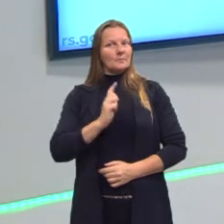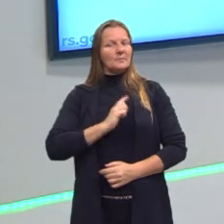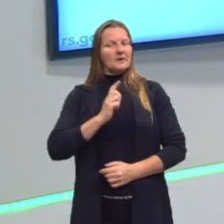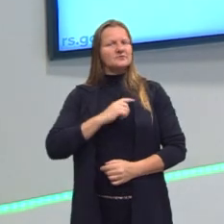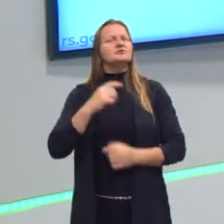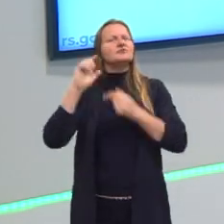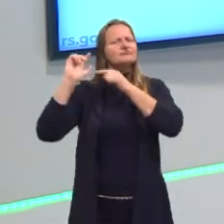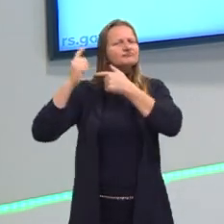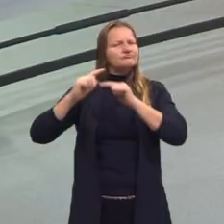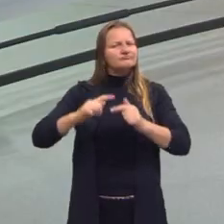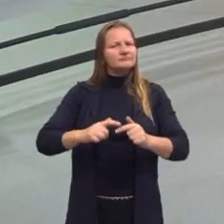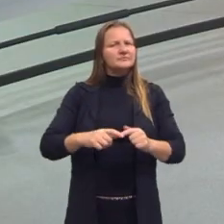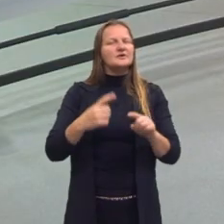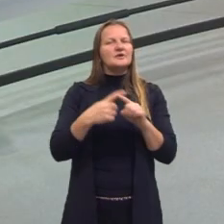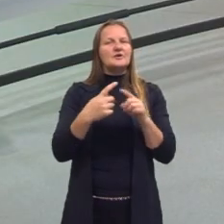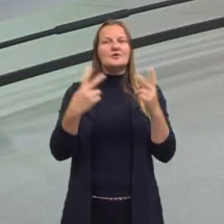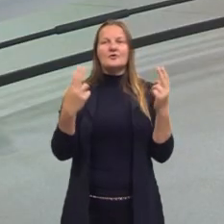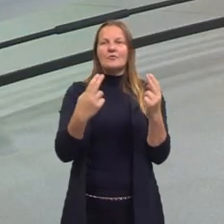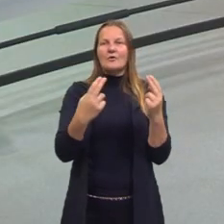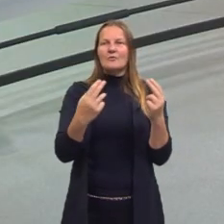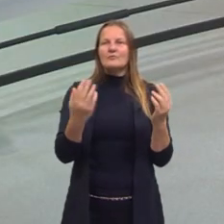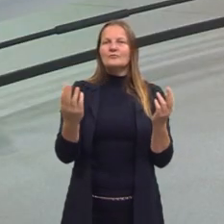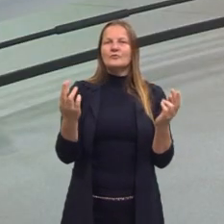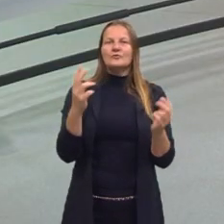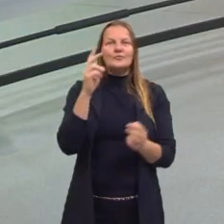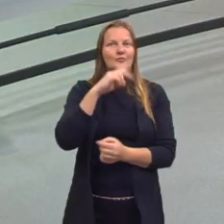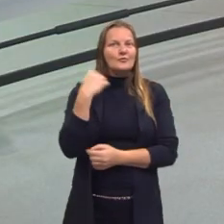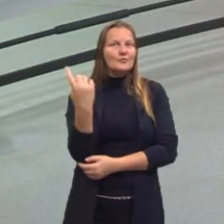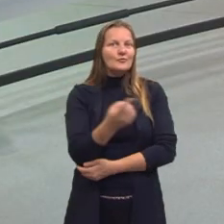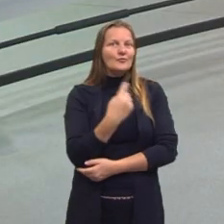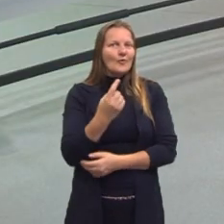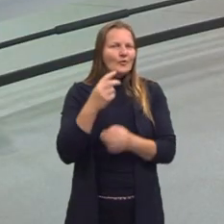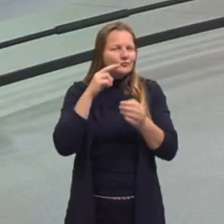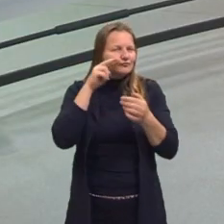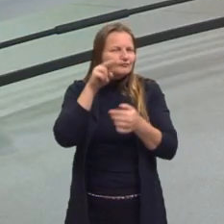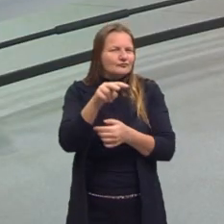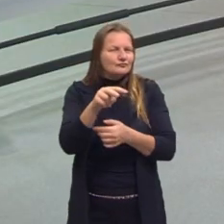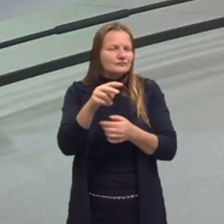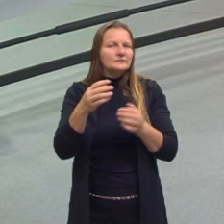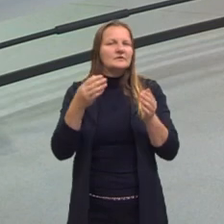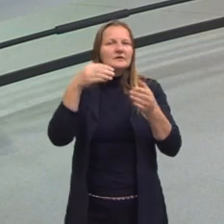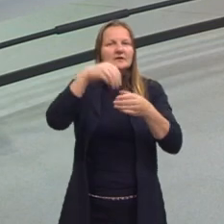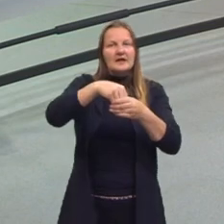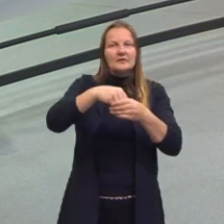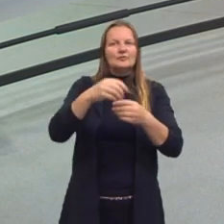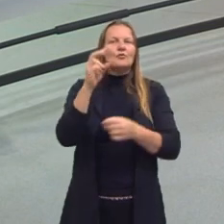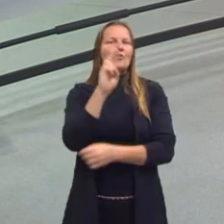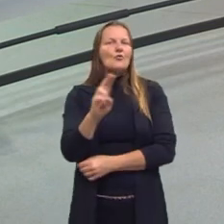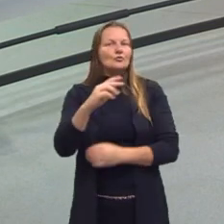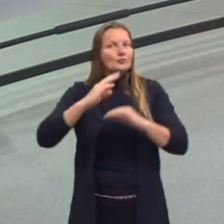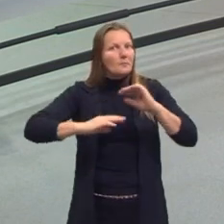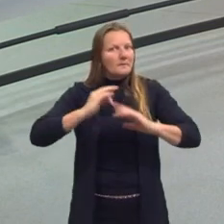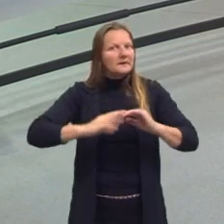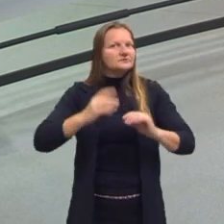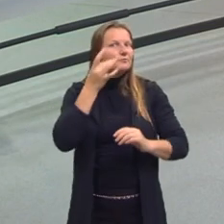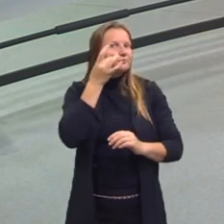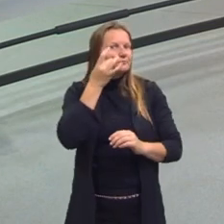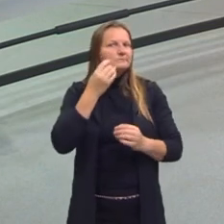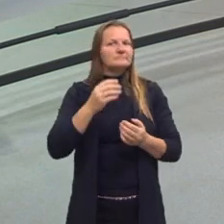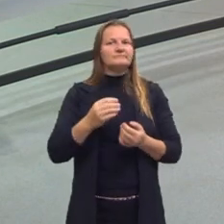tradicional com aquilo que a gente vai olhar, então, dentro desse uso na prática.